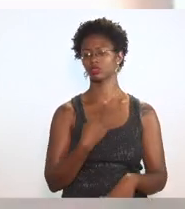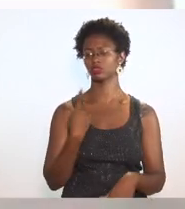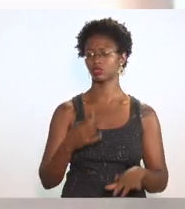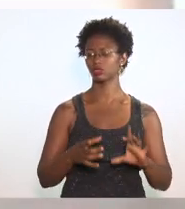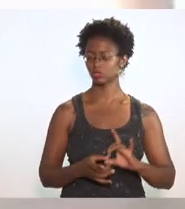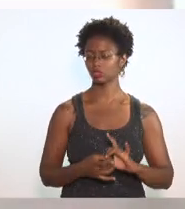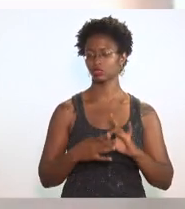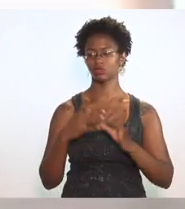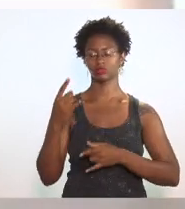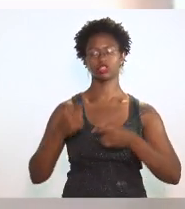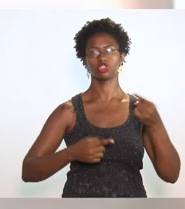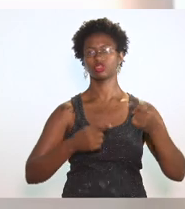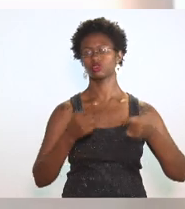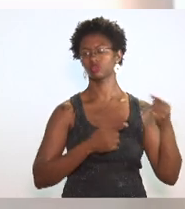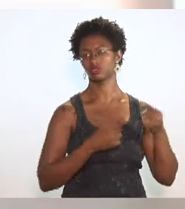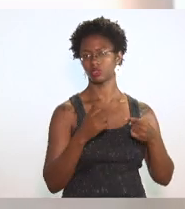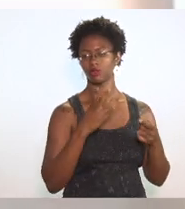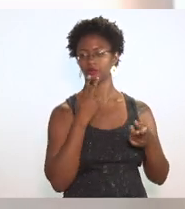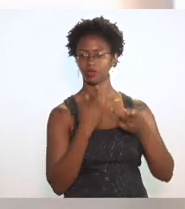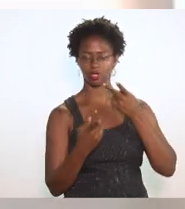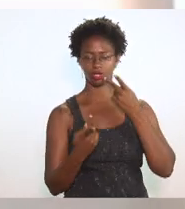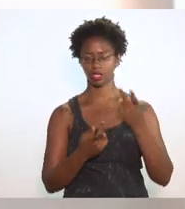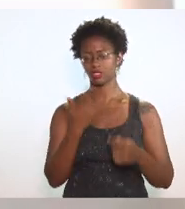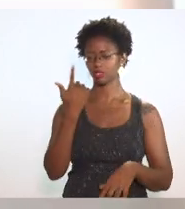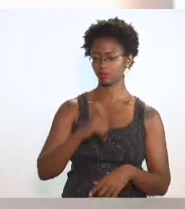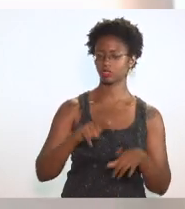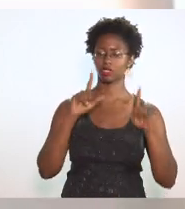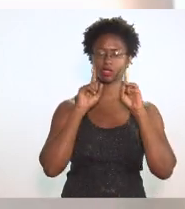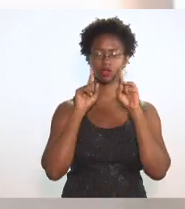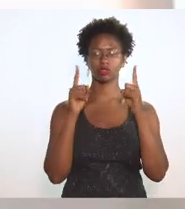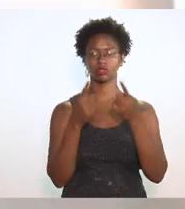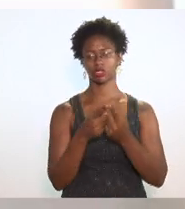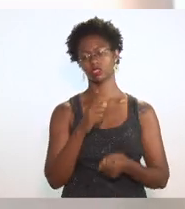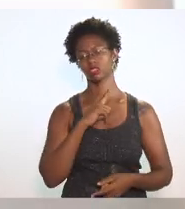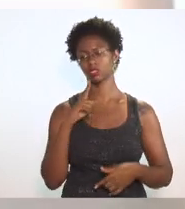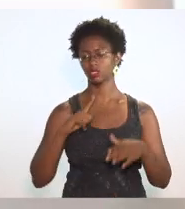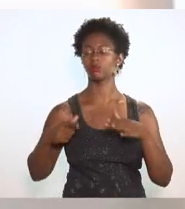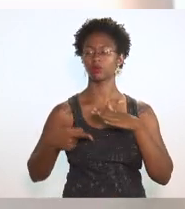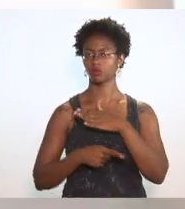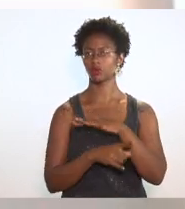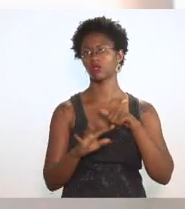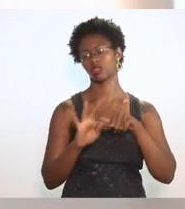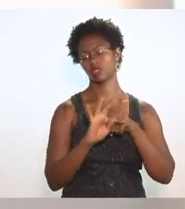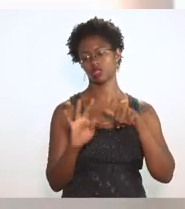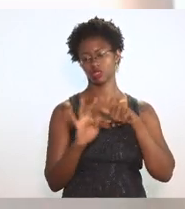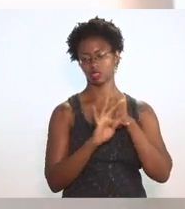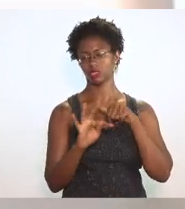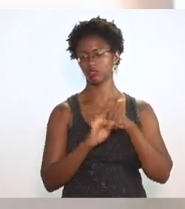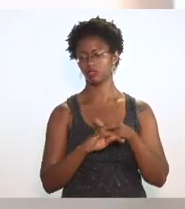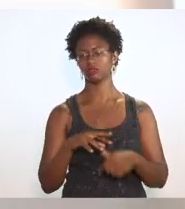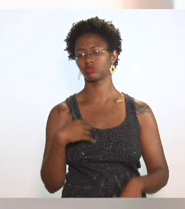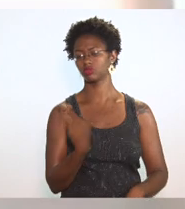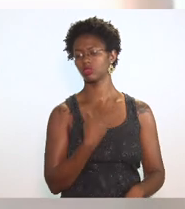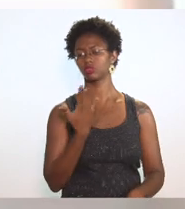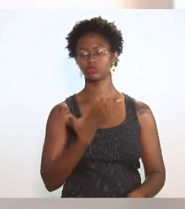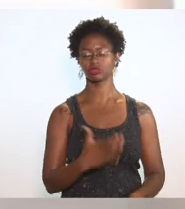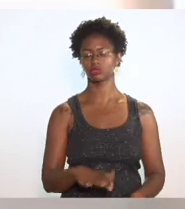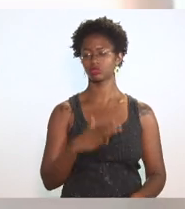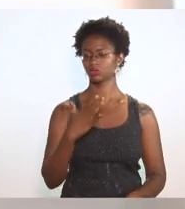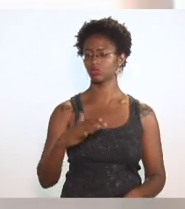disposição para repisar a reunião feita que teve muita profundidade técnica nós não queremos